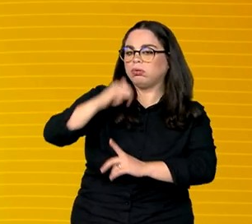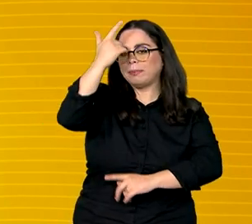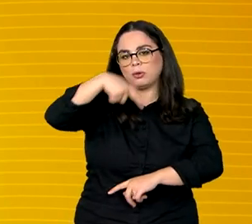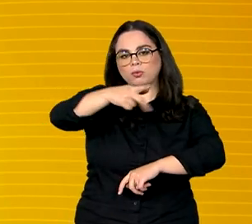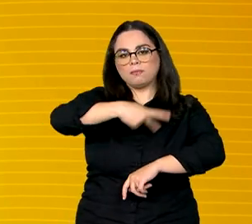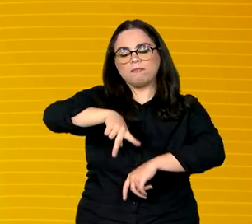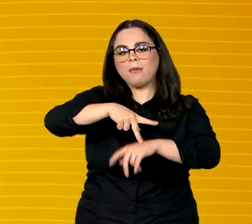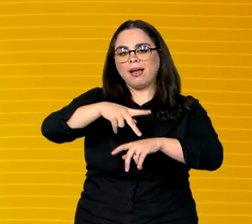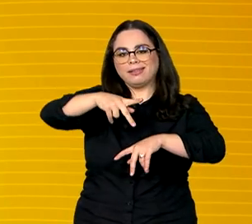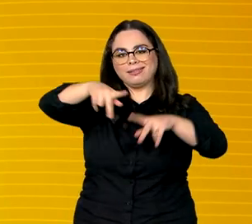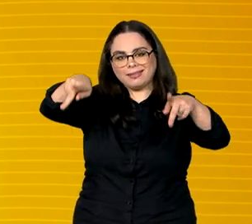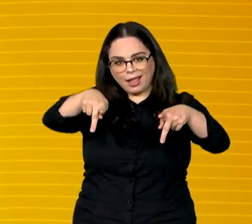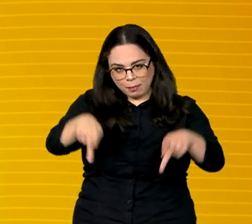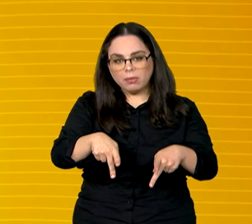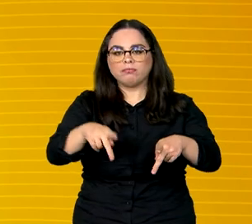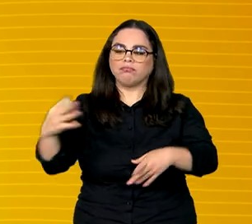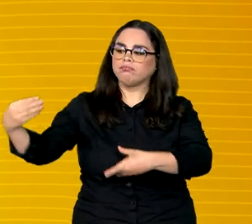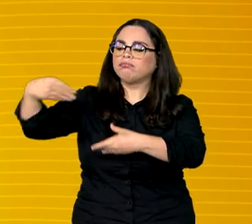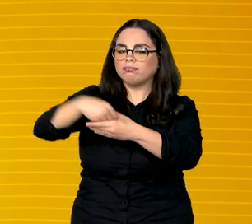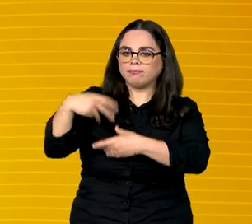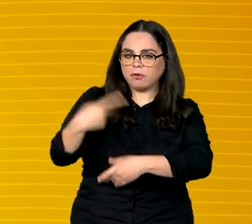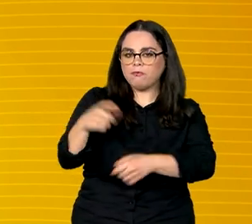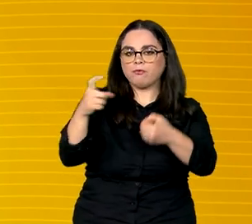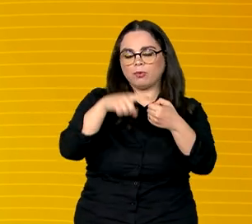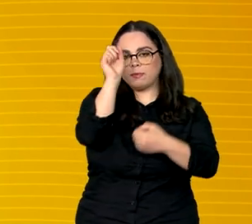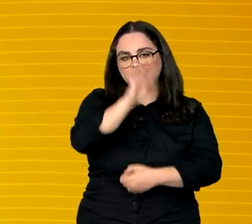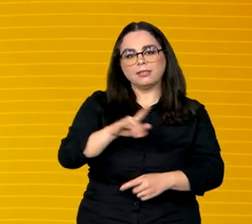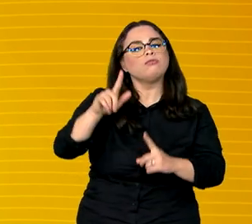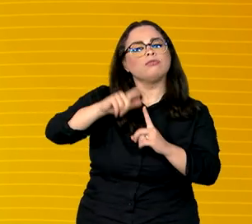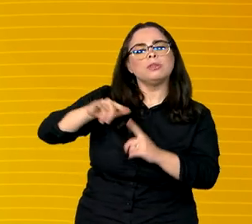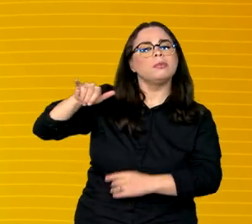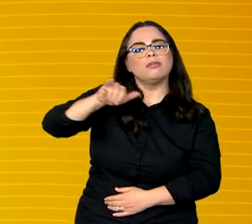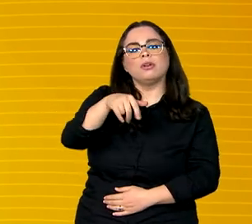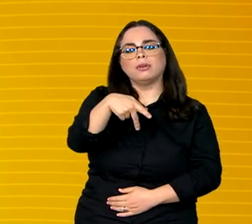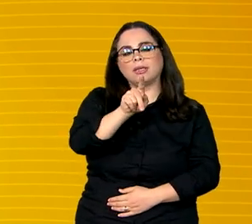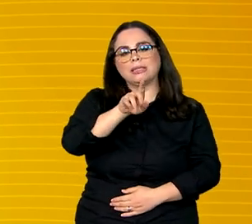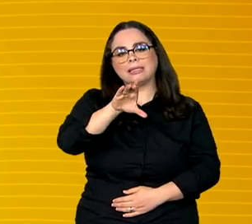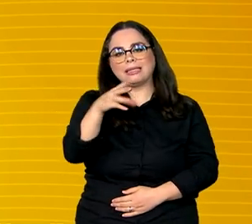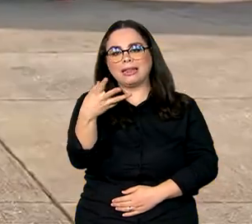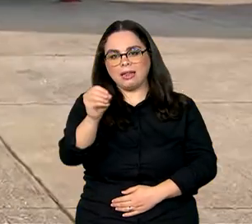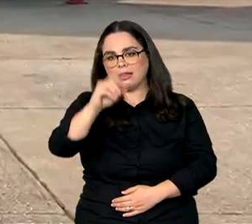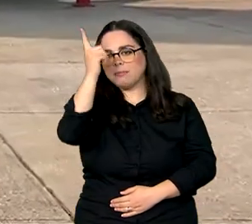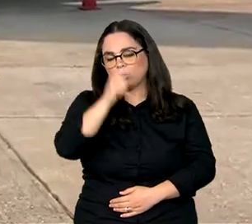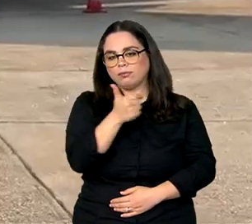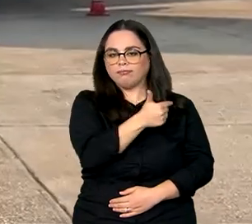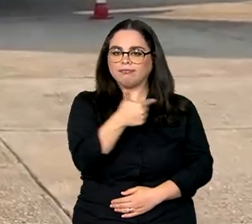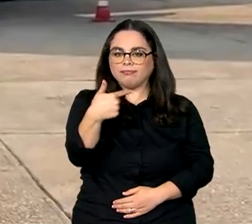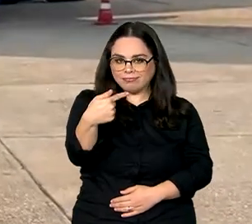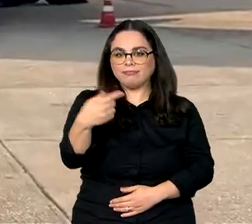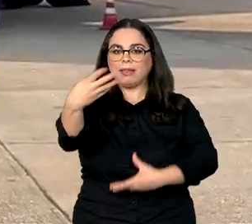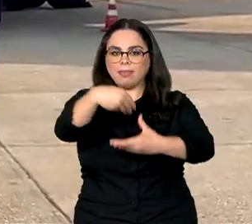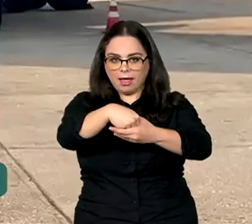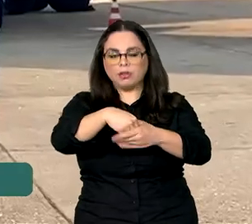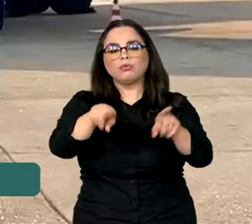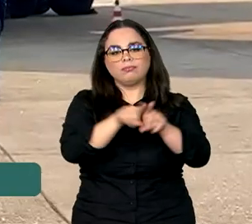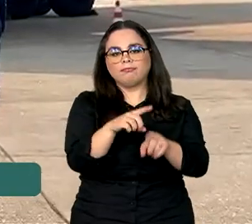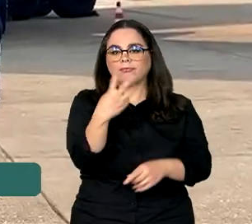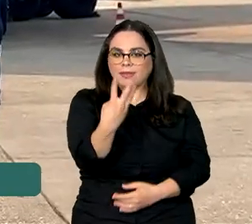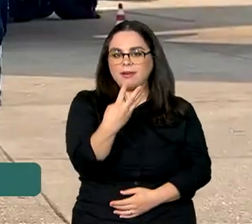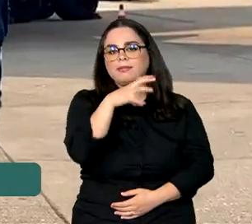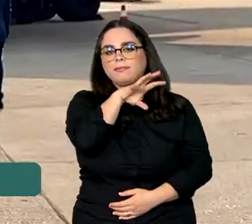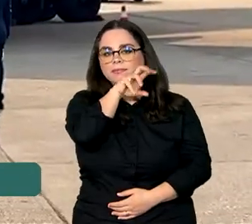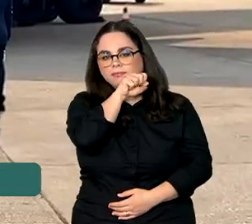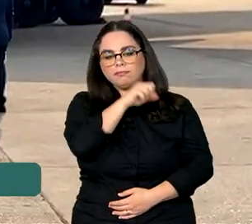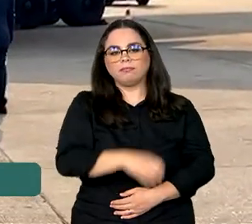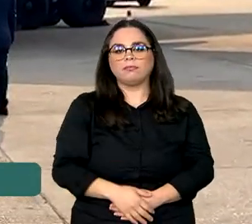Líbano, a bordo do KC-30 da FAB, 227 resgatados da zona de conflito e três PETs. A